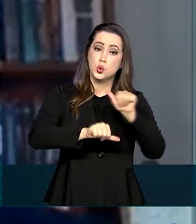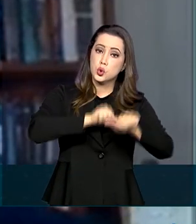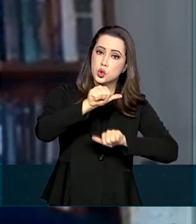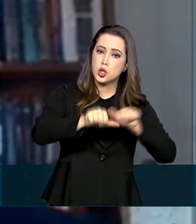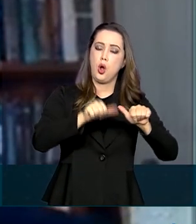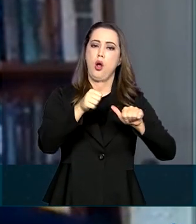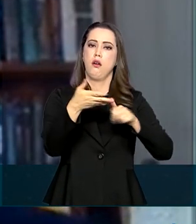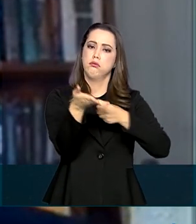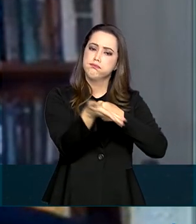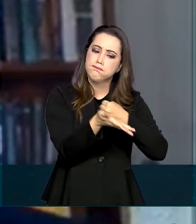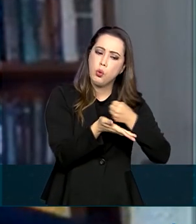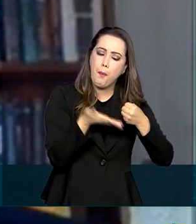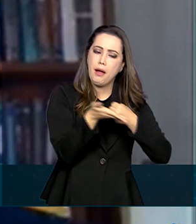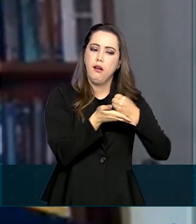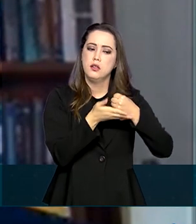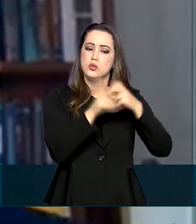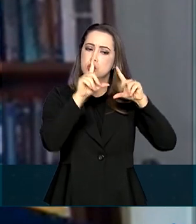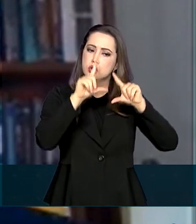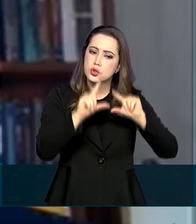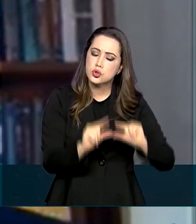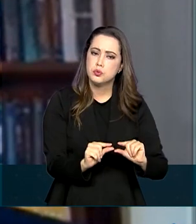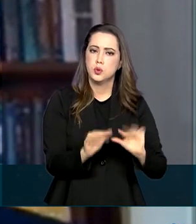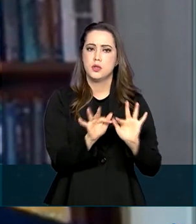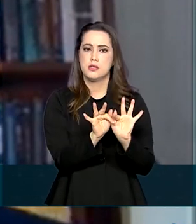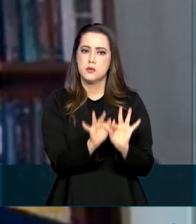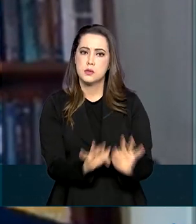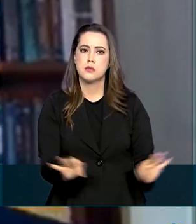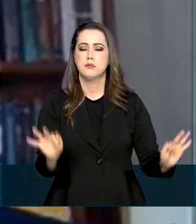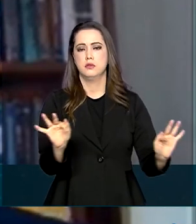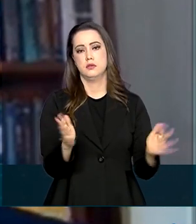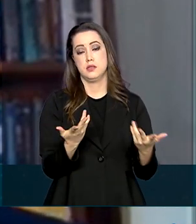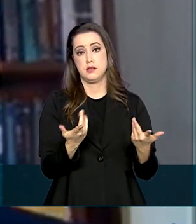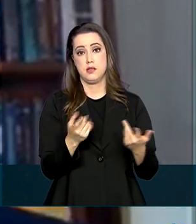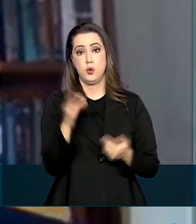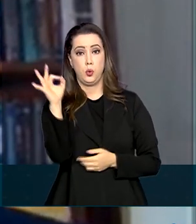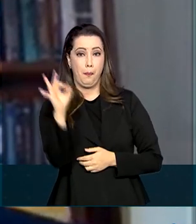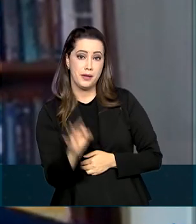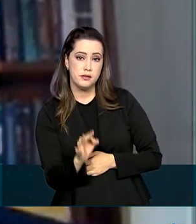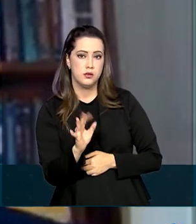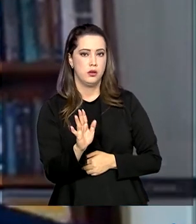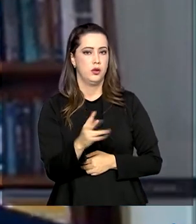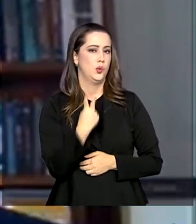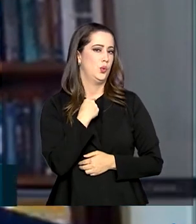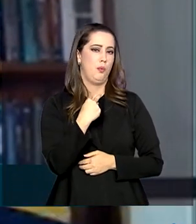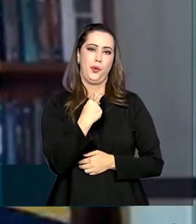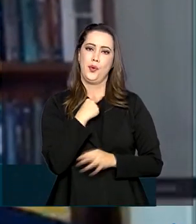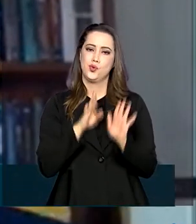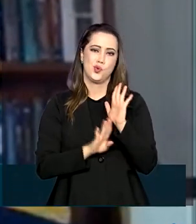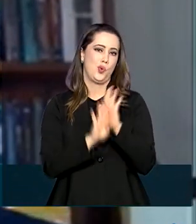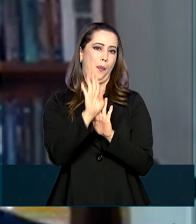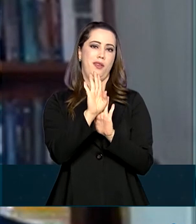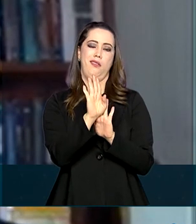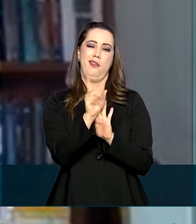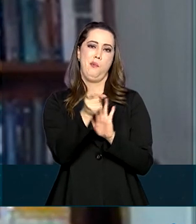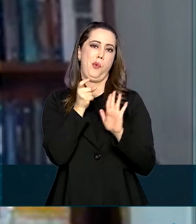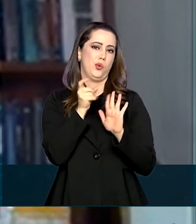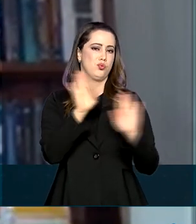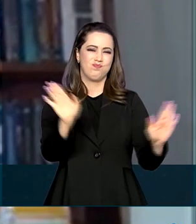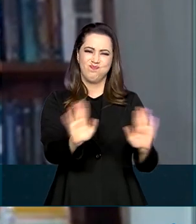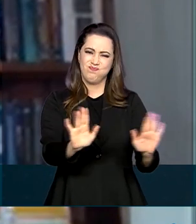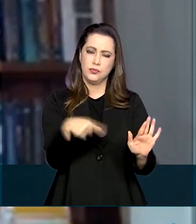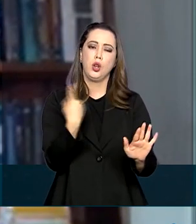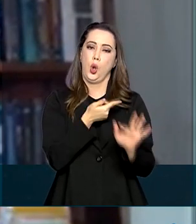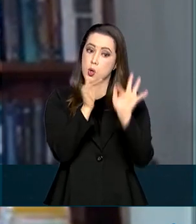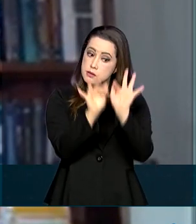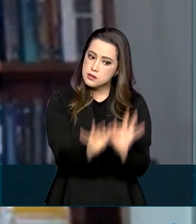de bases, redução e simplificação de alíquotas, mas sem aumento de impostos. Nós vamos simplificar